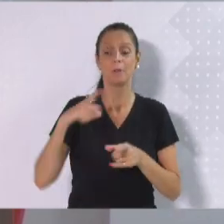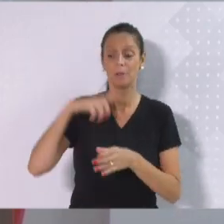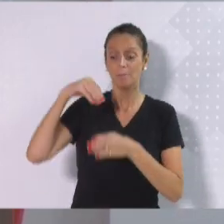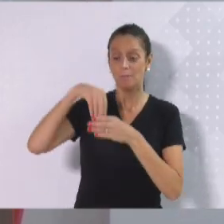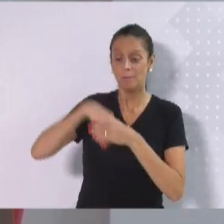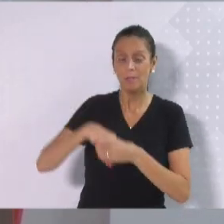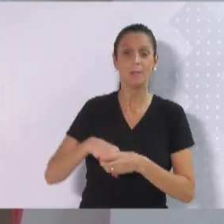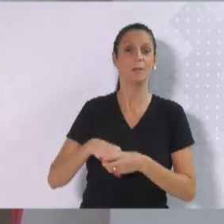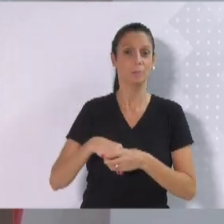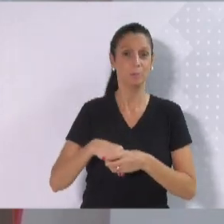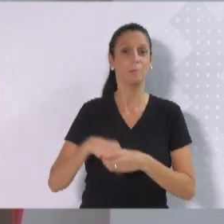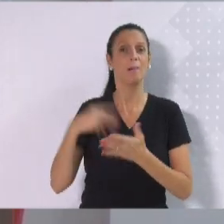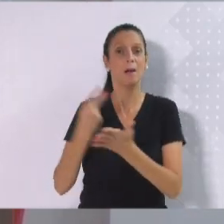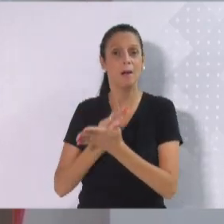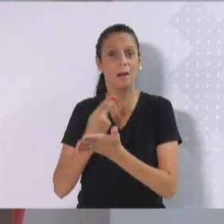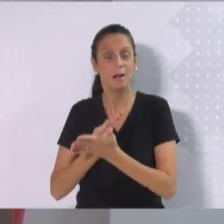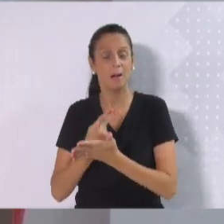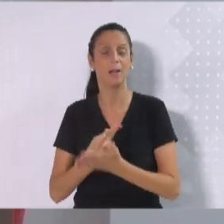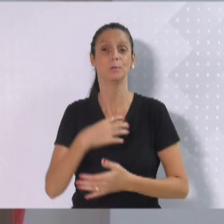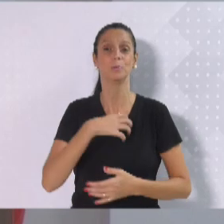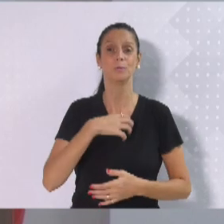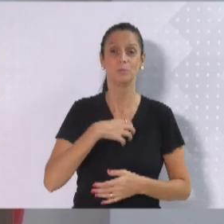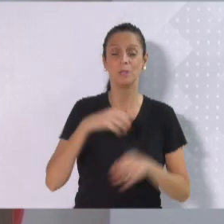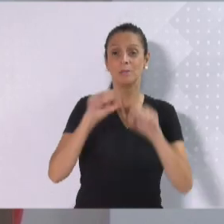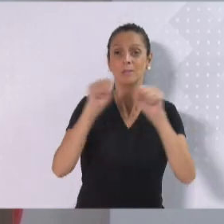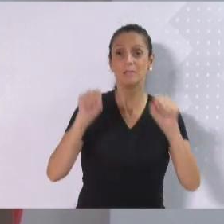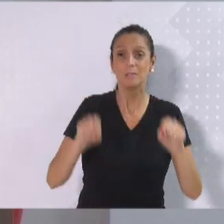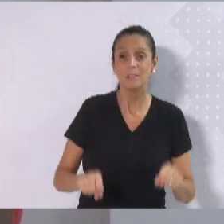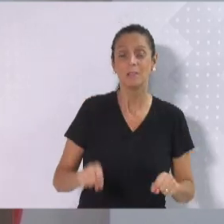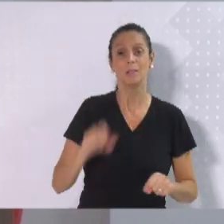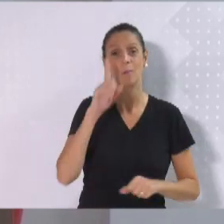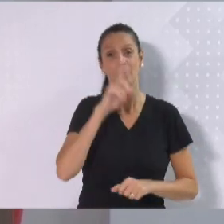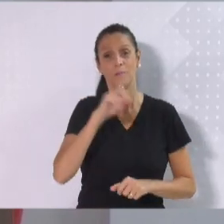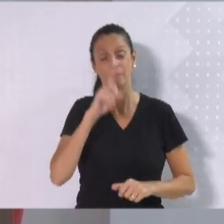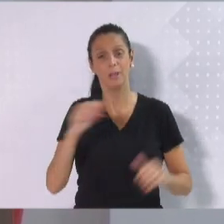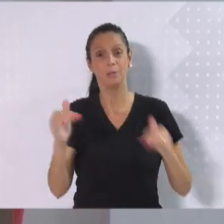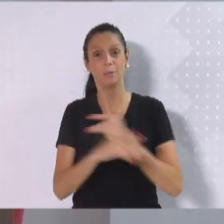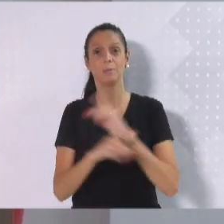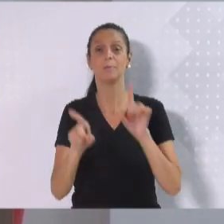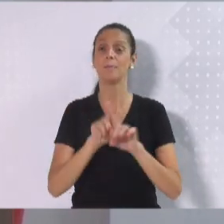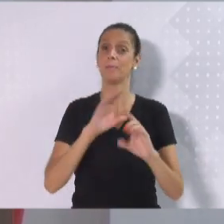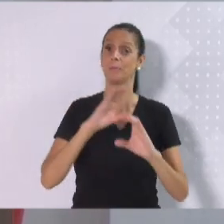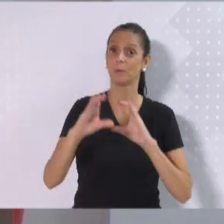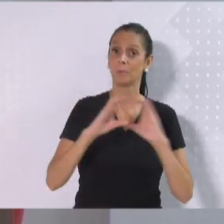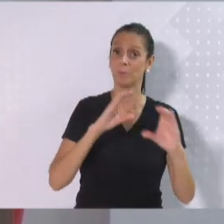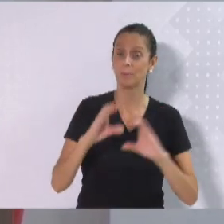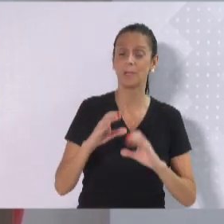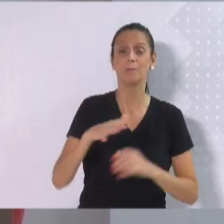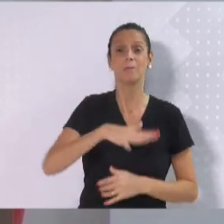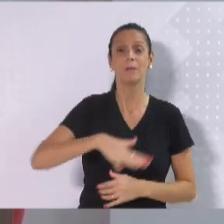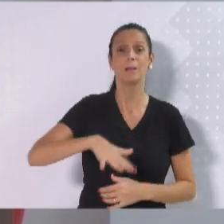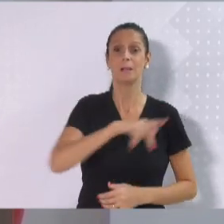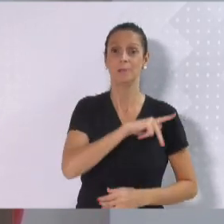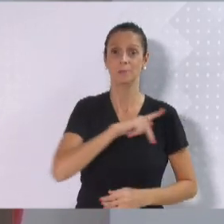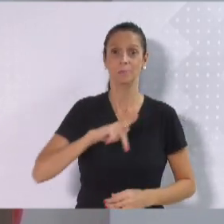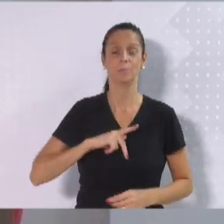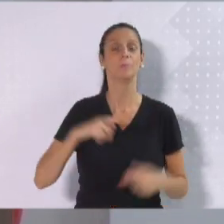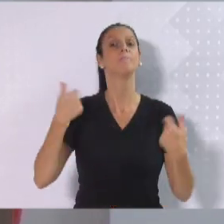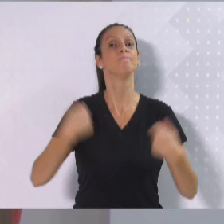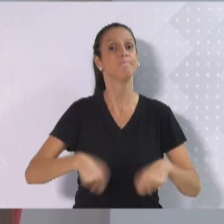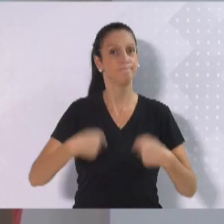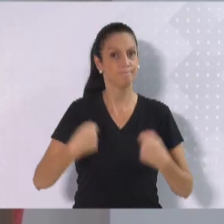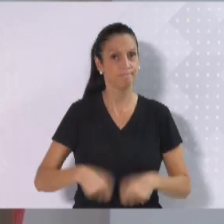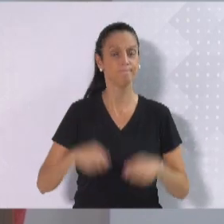dos recursos, por falha no sistema de mobilidade e comunicação entre os equipamentos públicos. Precisamos de um olhar